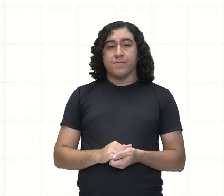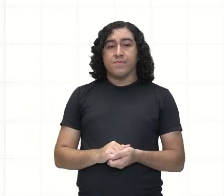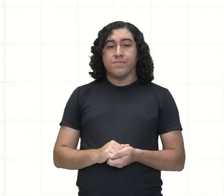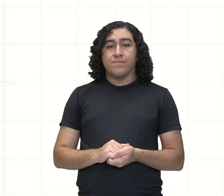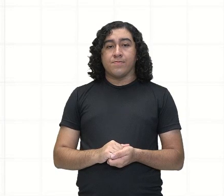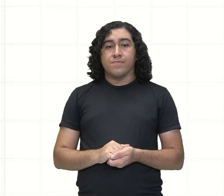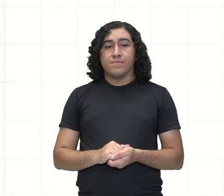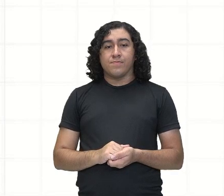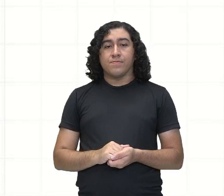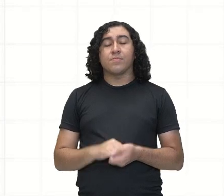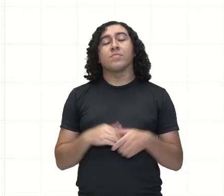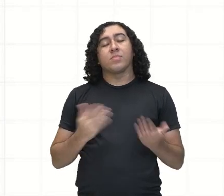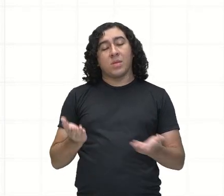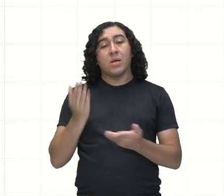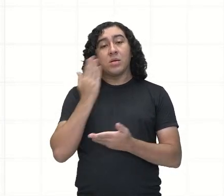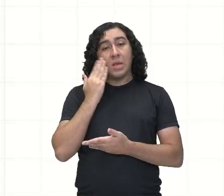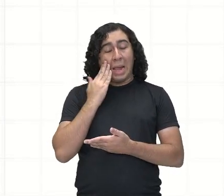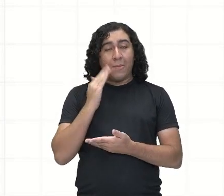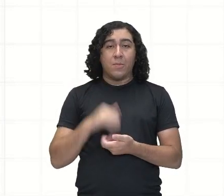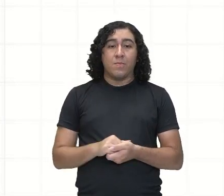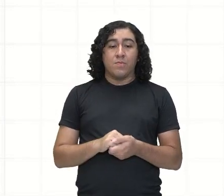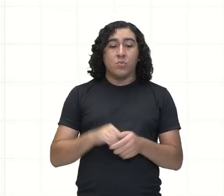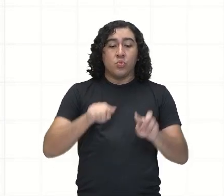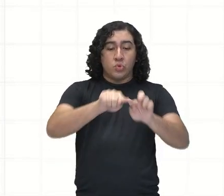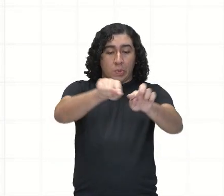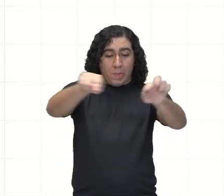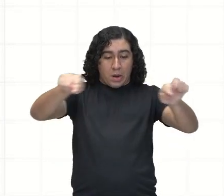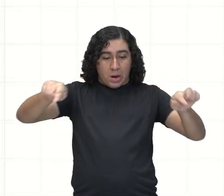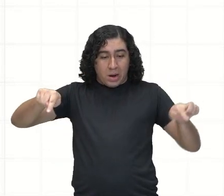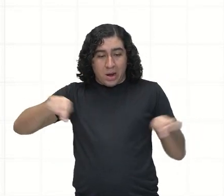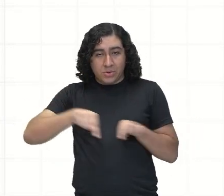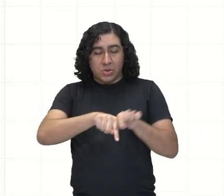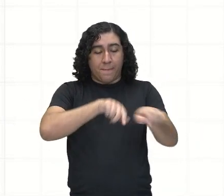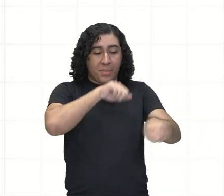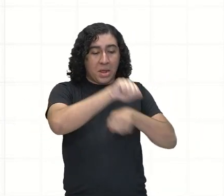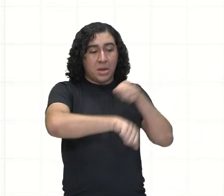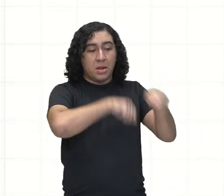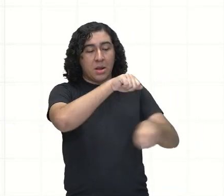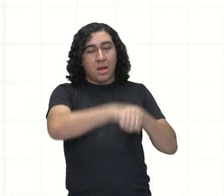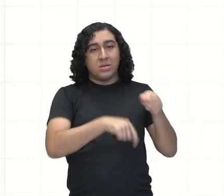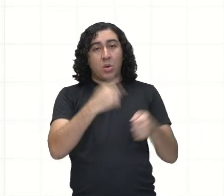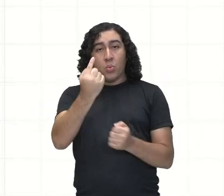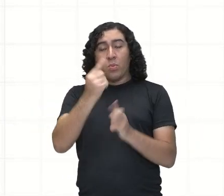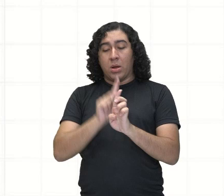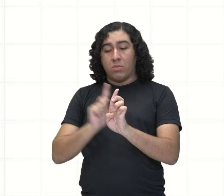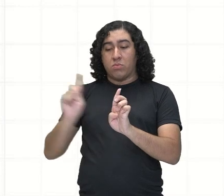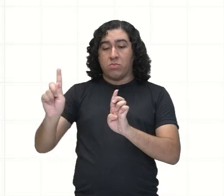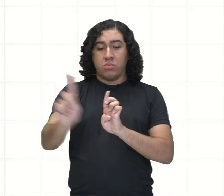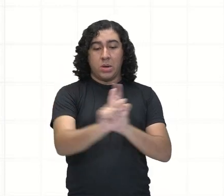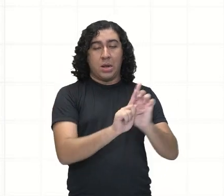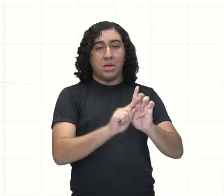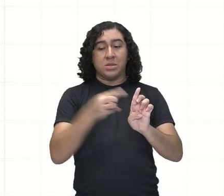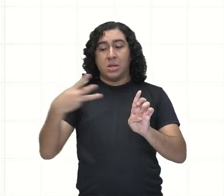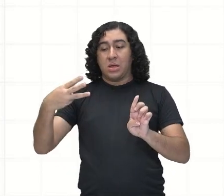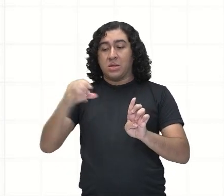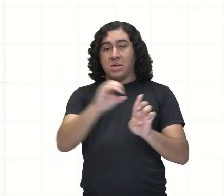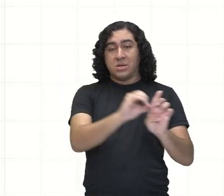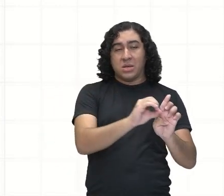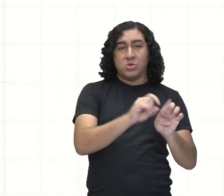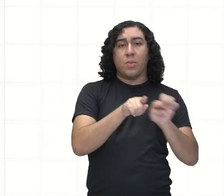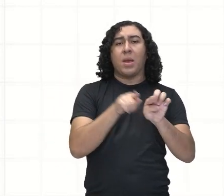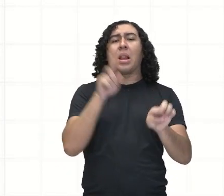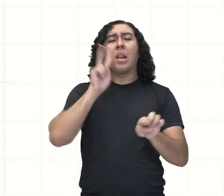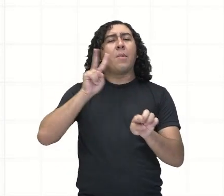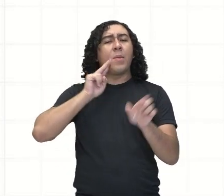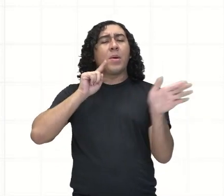nós já sabemos que a pedalada na volta, né? Uma volta deu 300 metros. E a pergunta era...